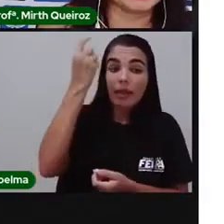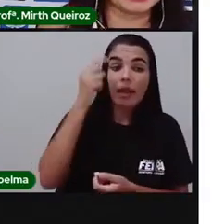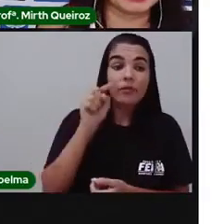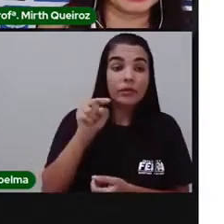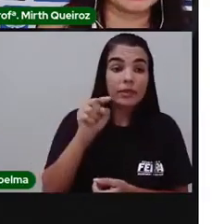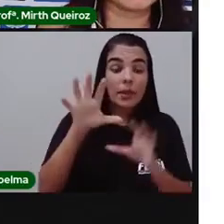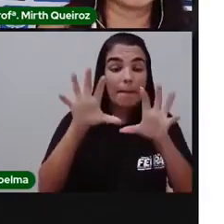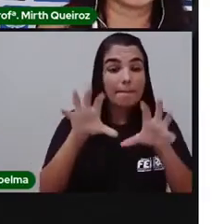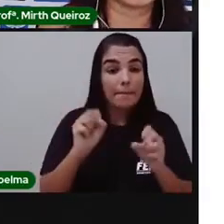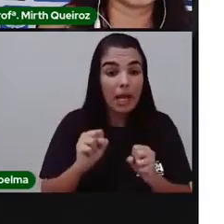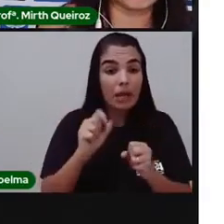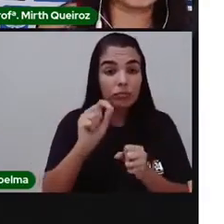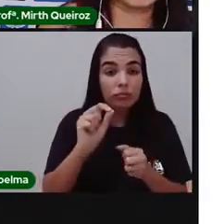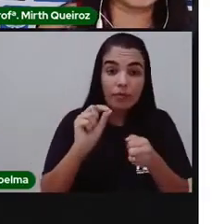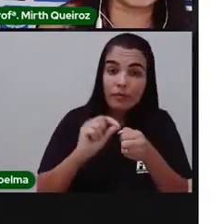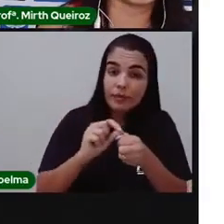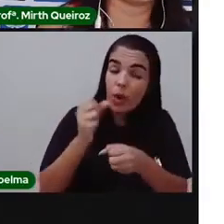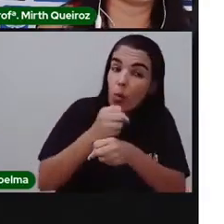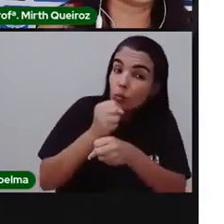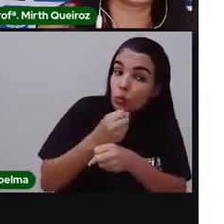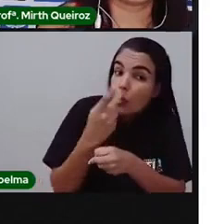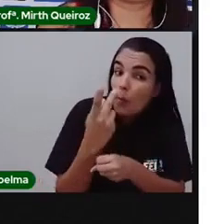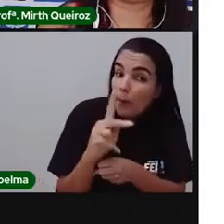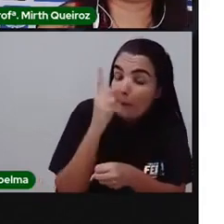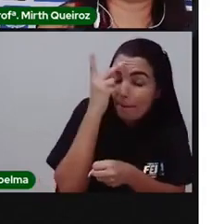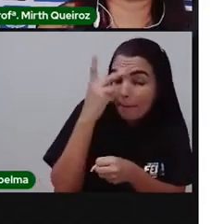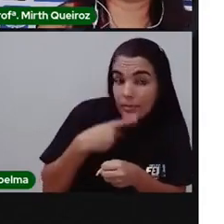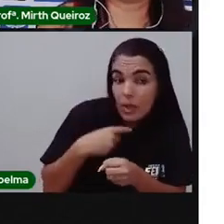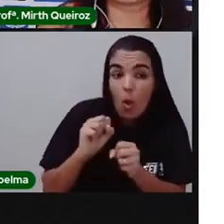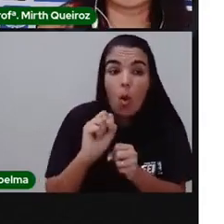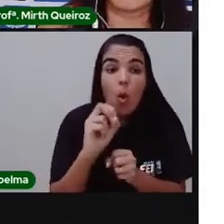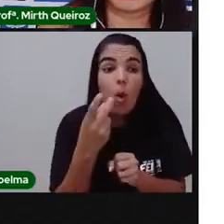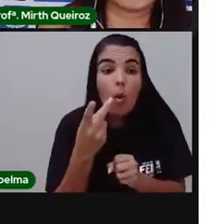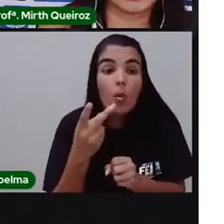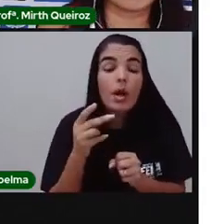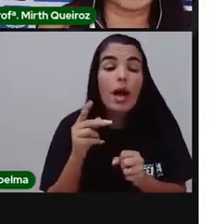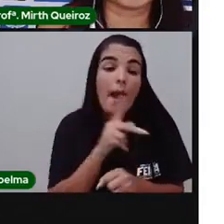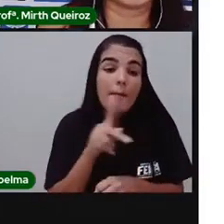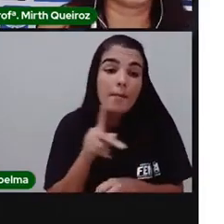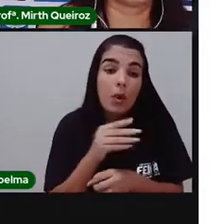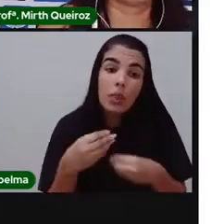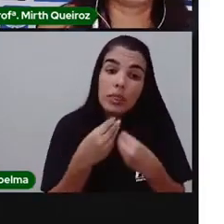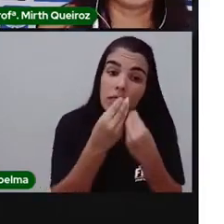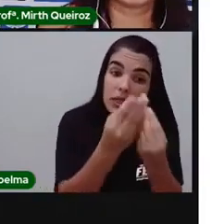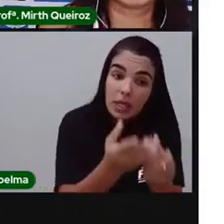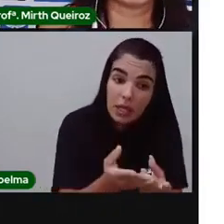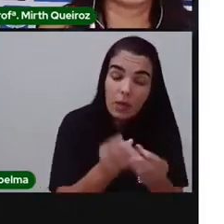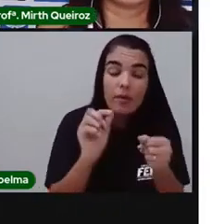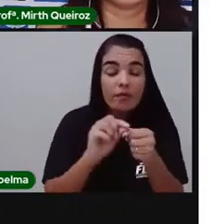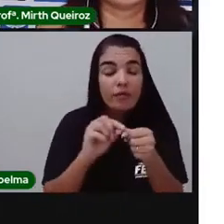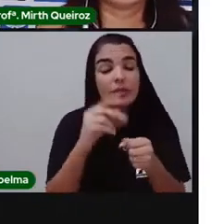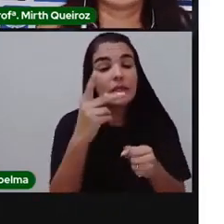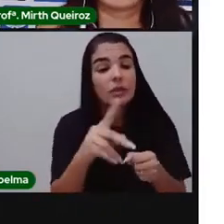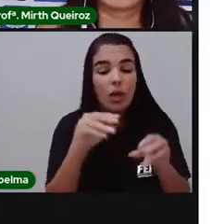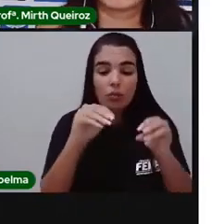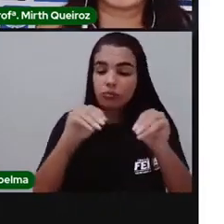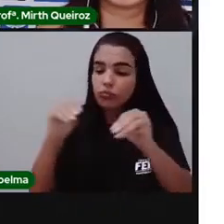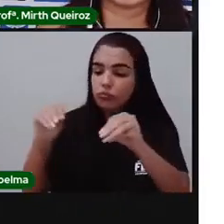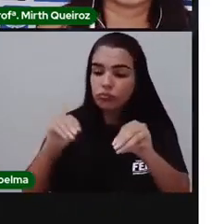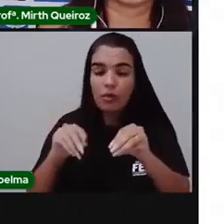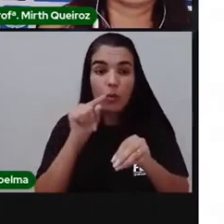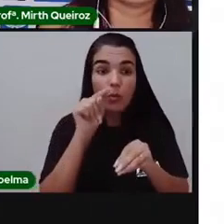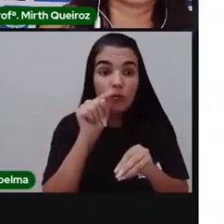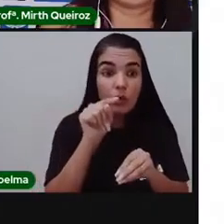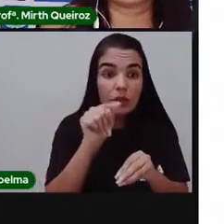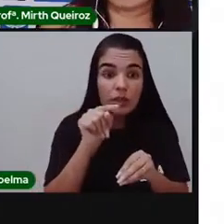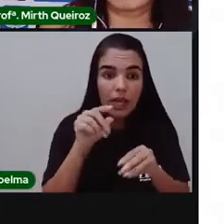peguem esse tangrã que vocês construíram. Ou que vocês receberam da pró. E montem uma figura,